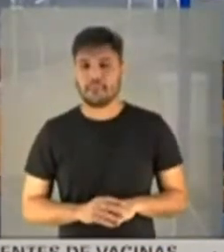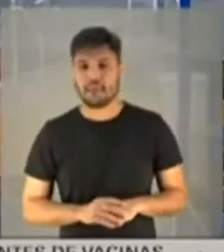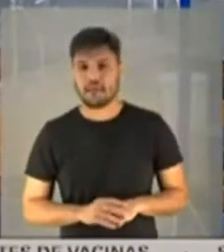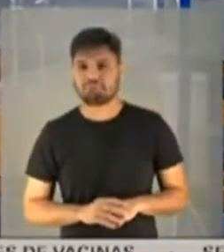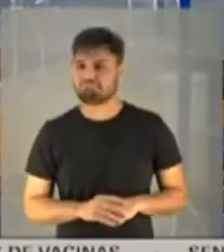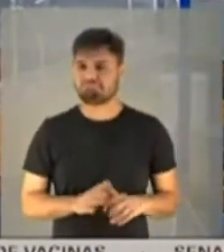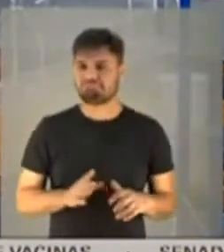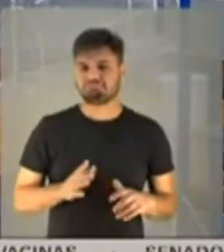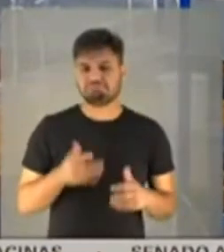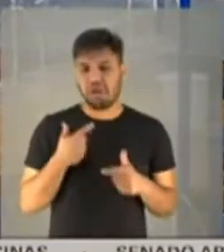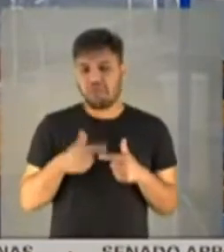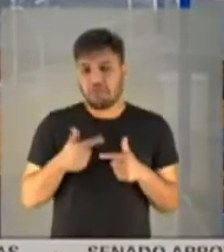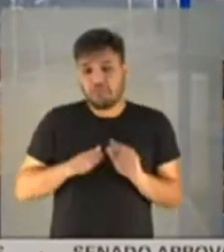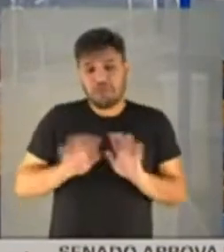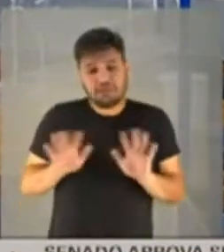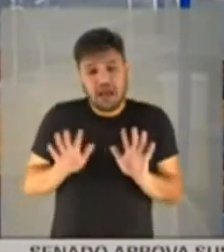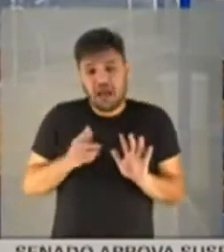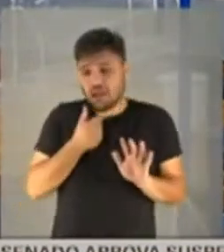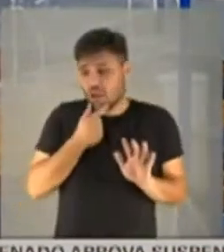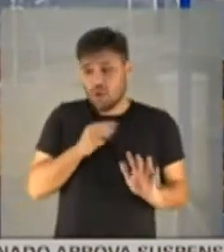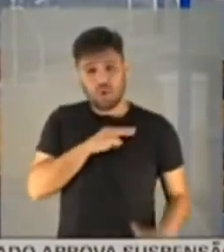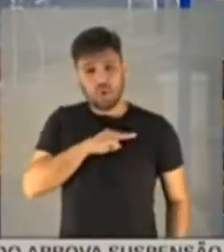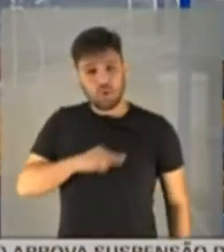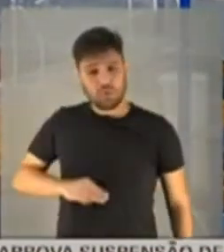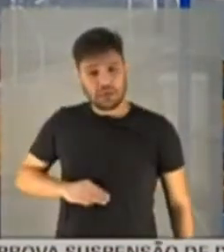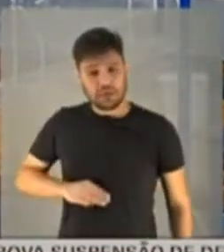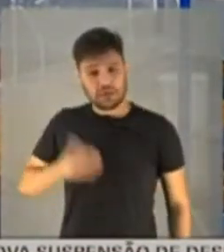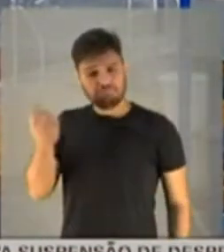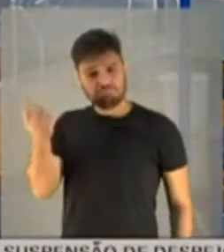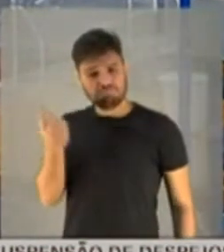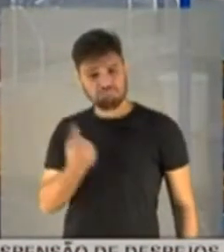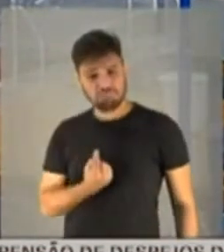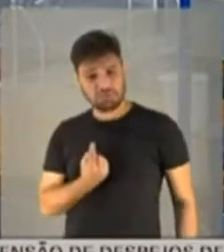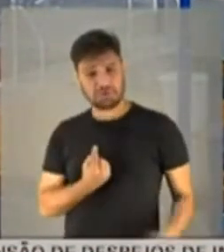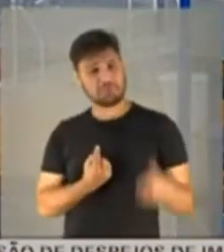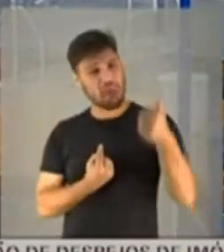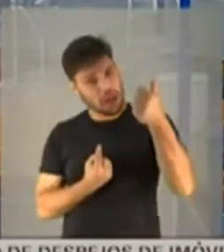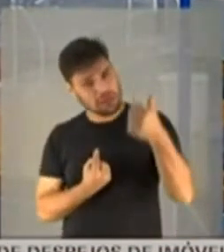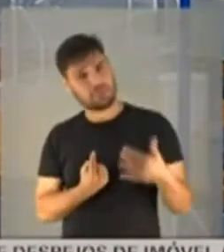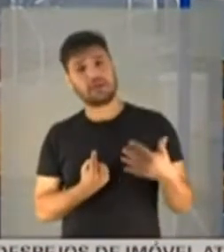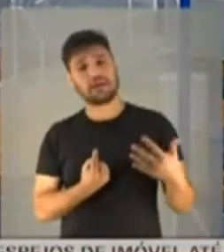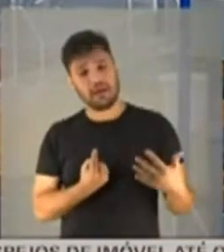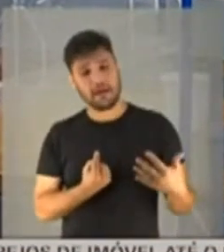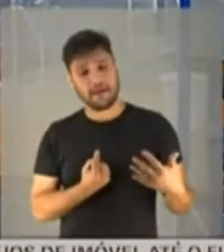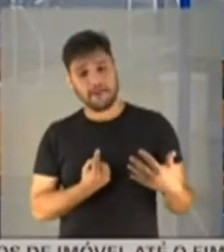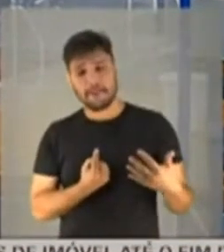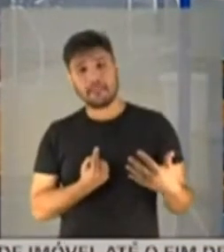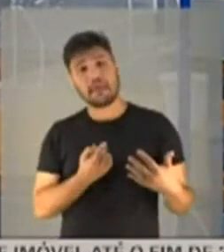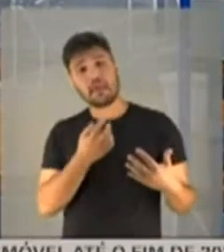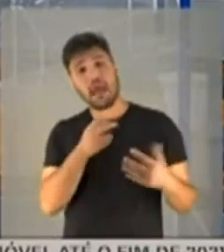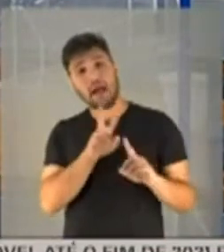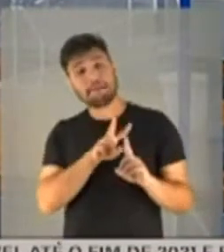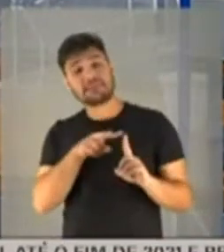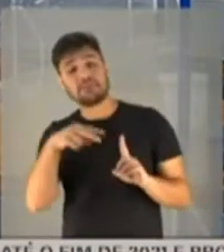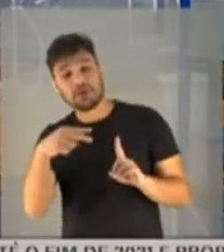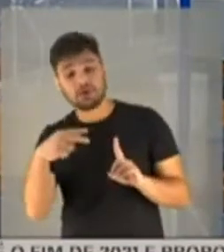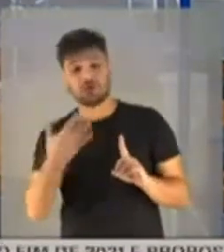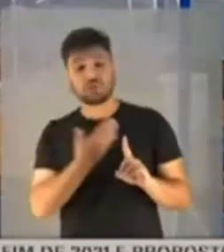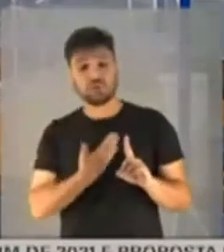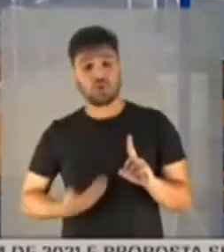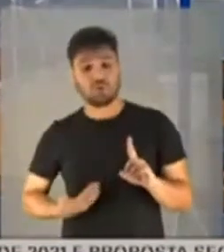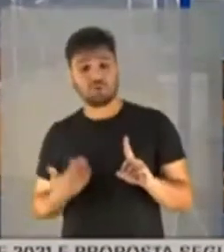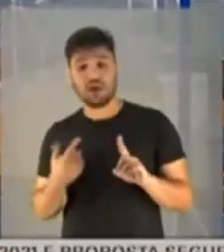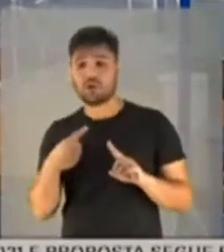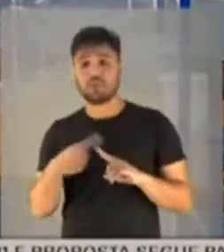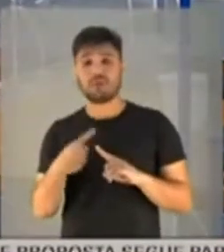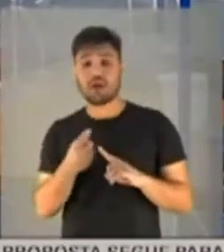dificuldade para que o ministro possa trazer aqui as suas explicações e a visão do governo em relação ao que